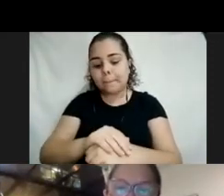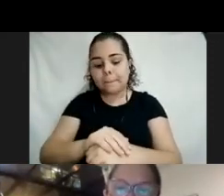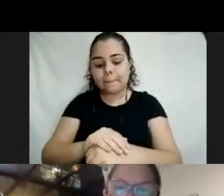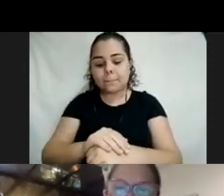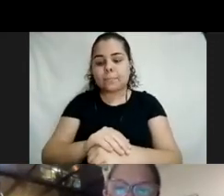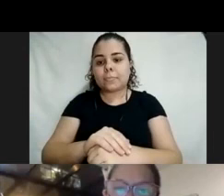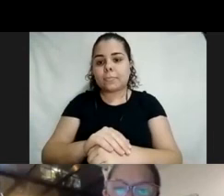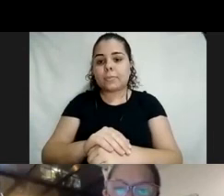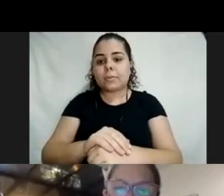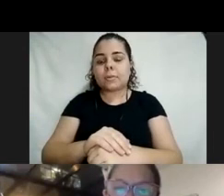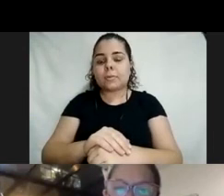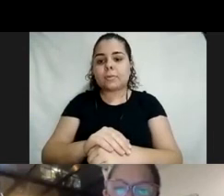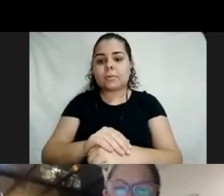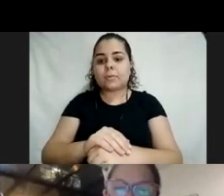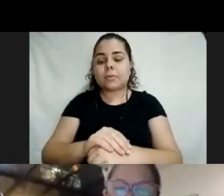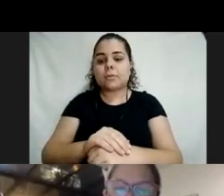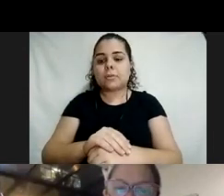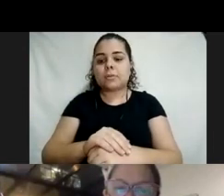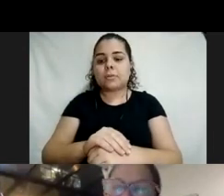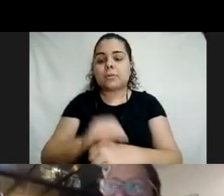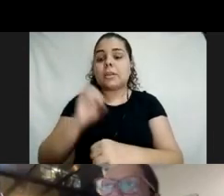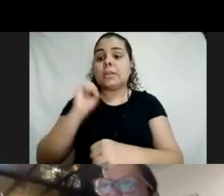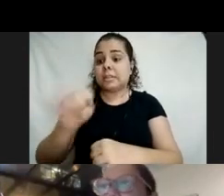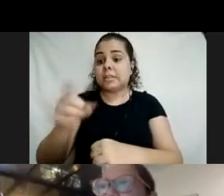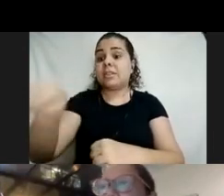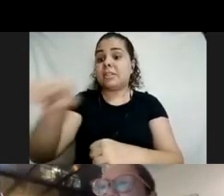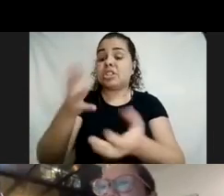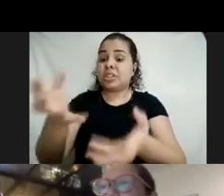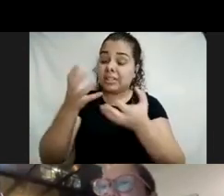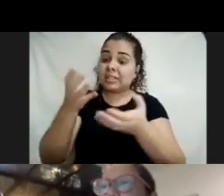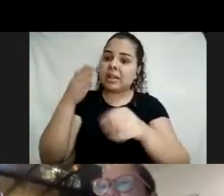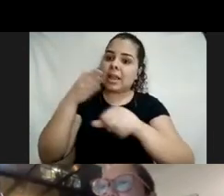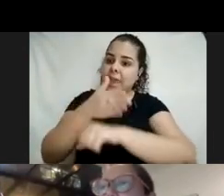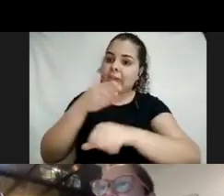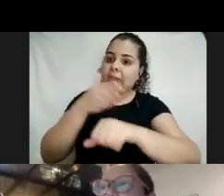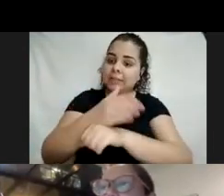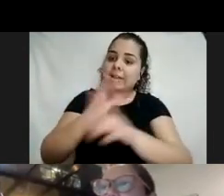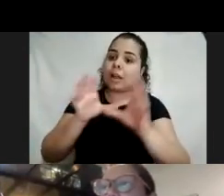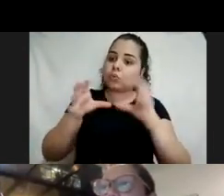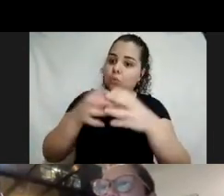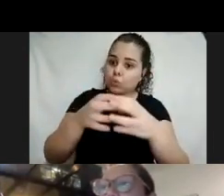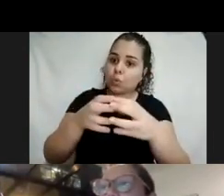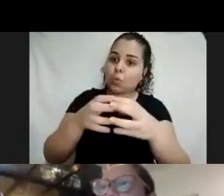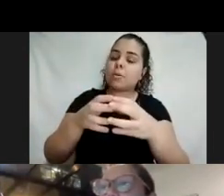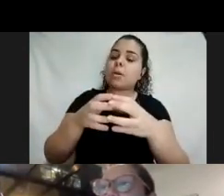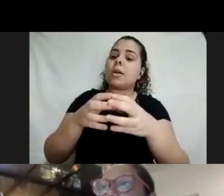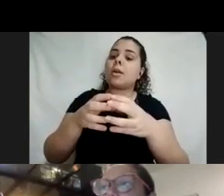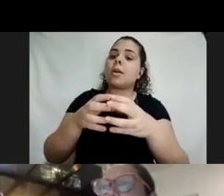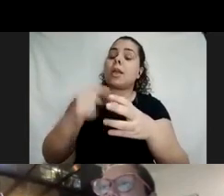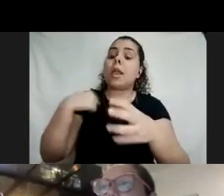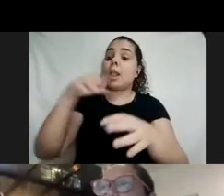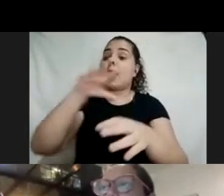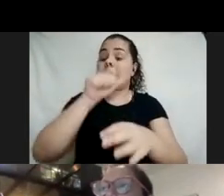Para quem deseja entrar no grupo, eu estou salvando aqui o chat, Pat, mas se falta alguma coisa também a gente pega no cadastro dos